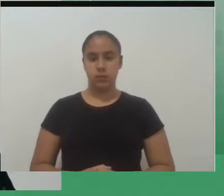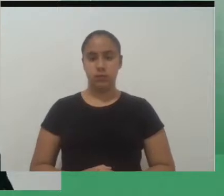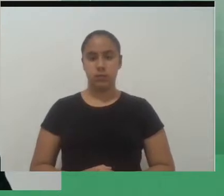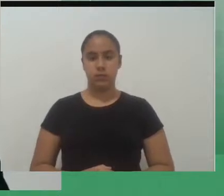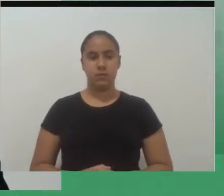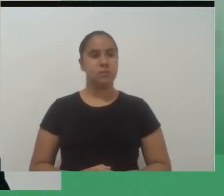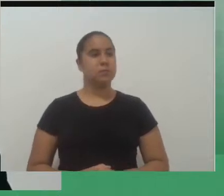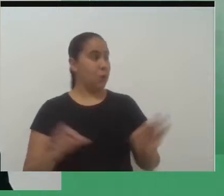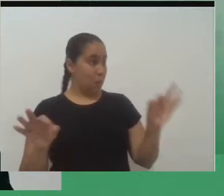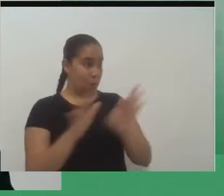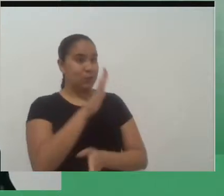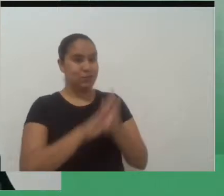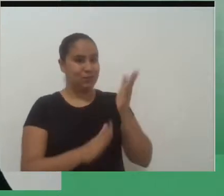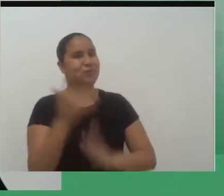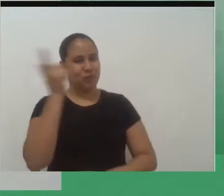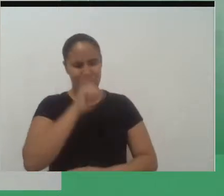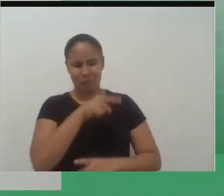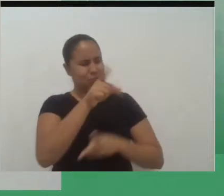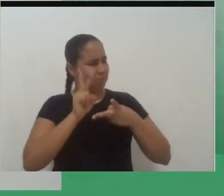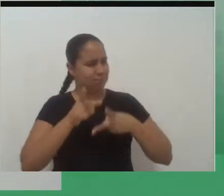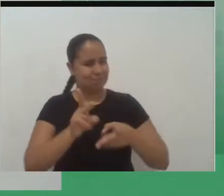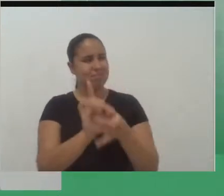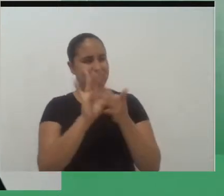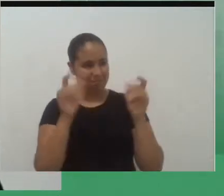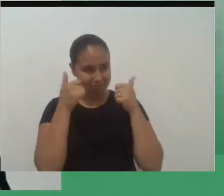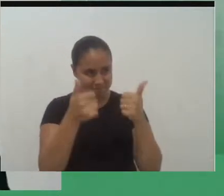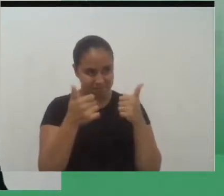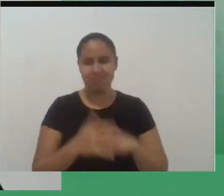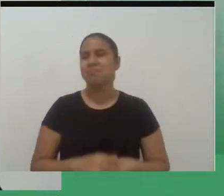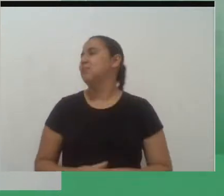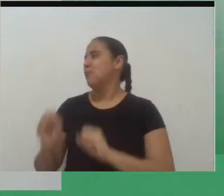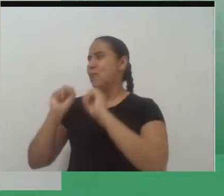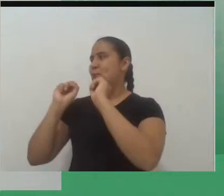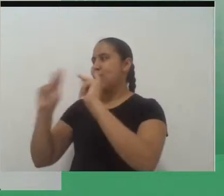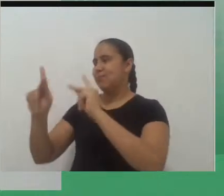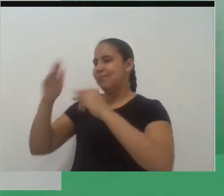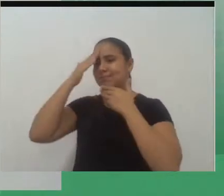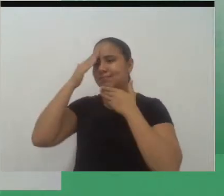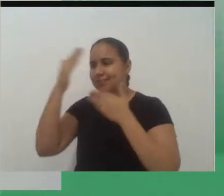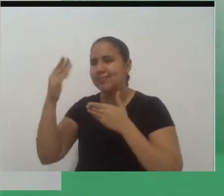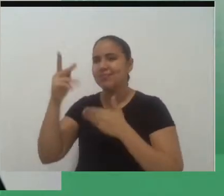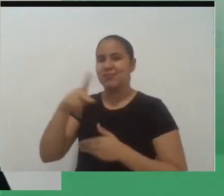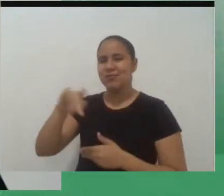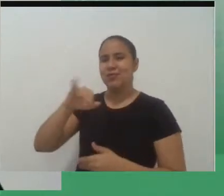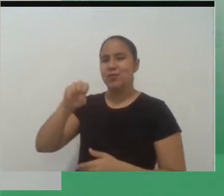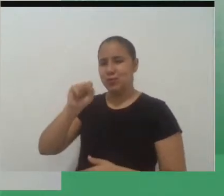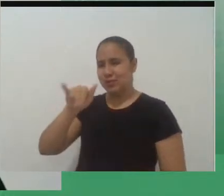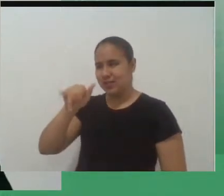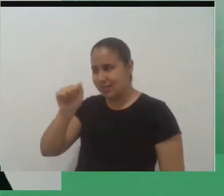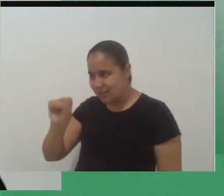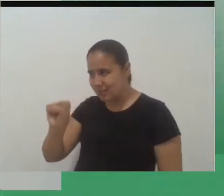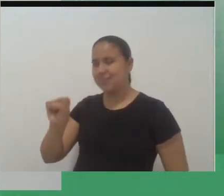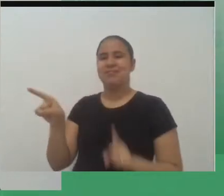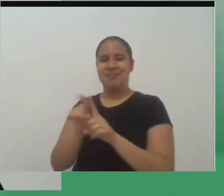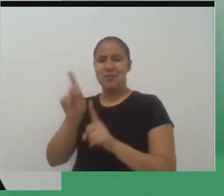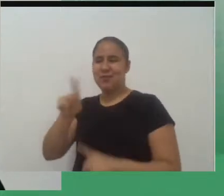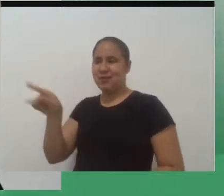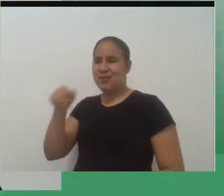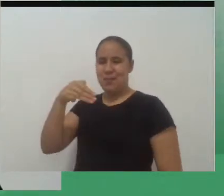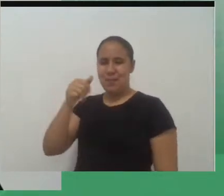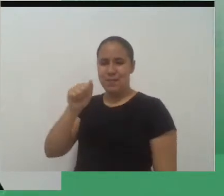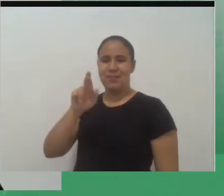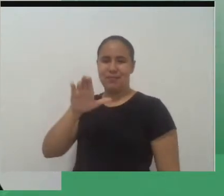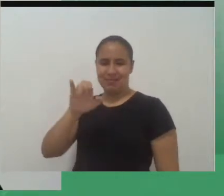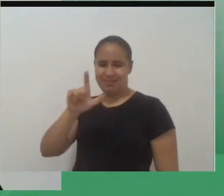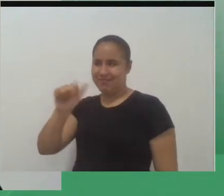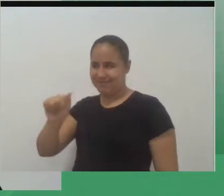Pronto, Rubens. Pode ir e continuar, tá? Tranquilo. Muito obrigado, professor Josias, professor Marcelo. Bom, então,